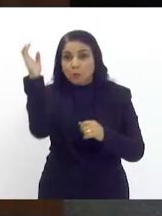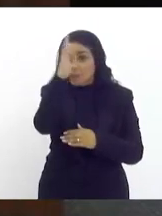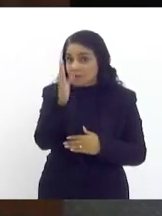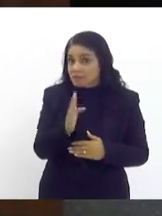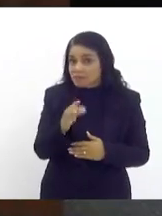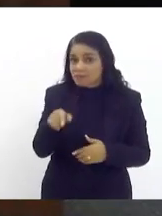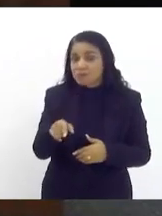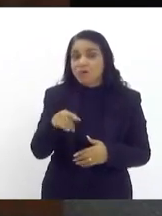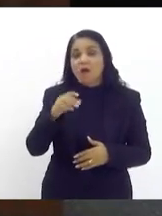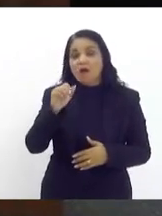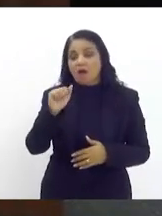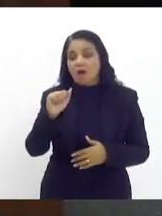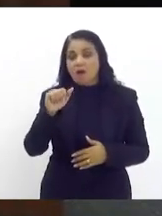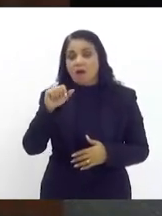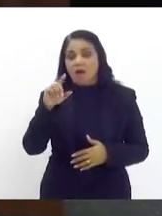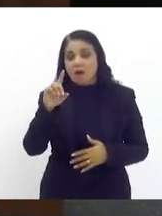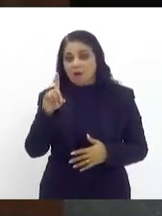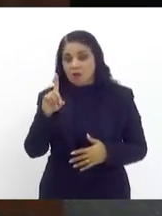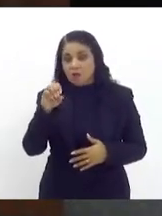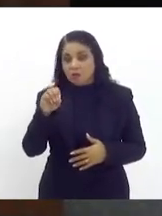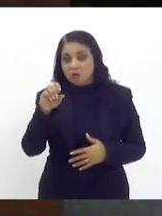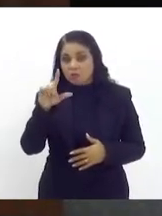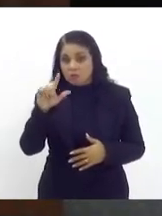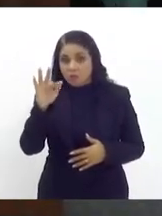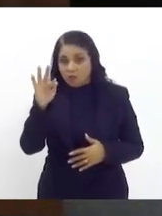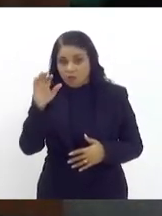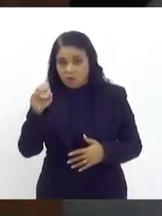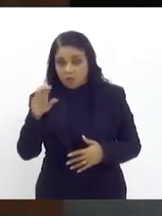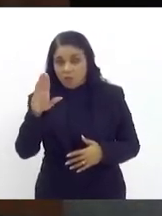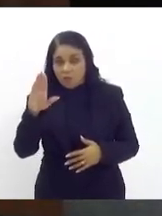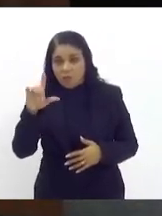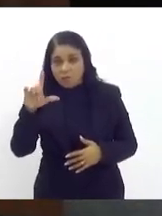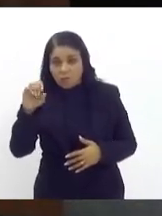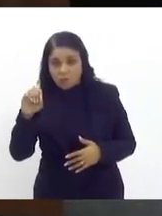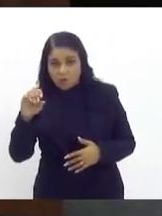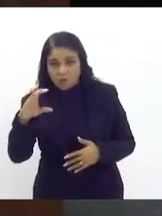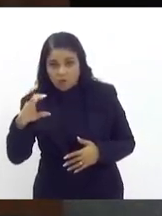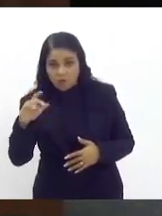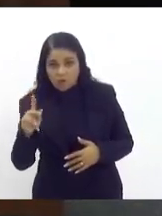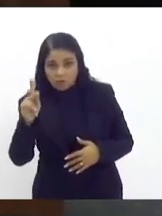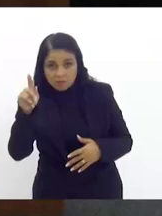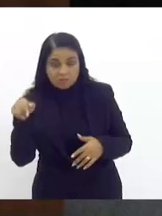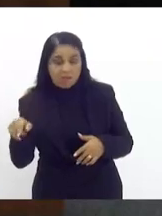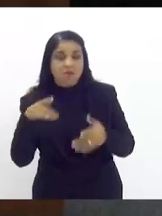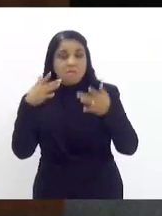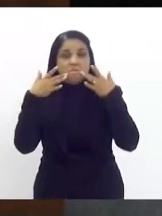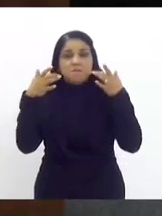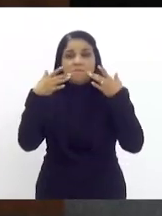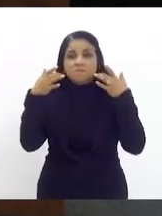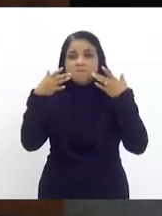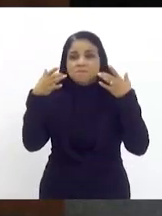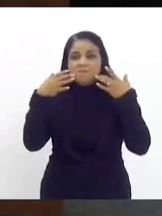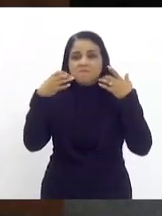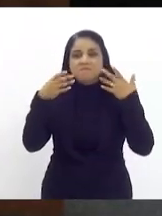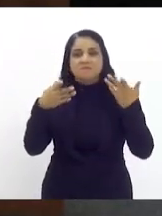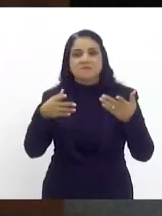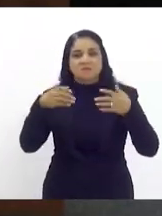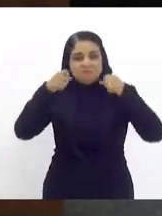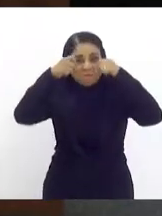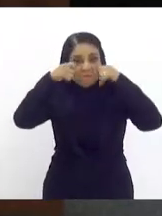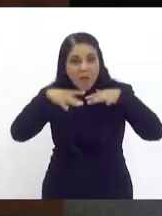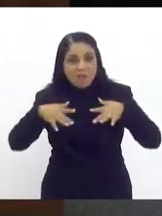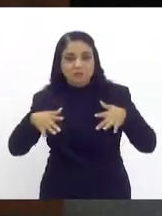da estreia de diversos espetáculos da dramaturgia fluminense, que é uma dramaturgia pulsante.